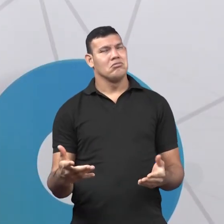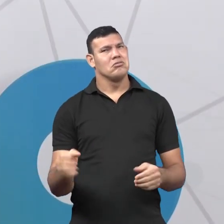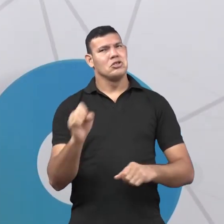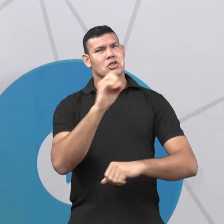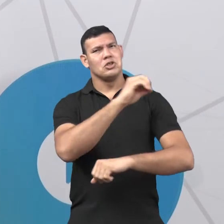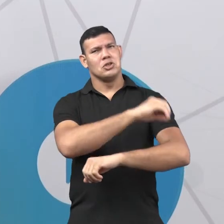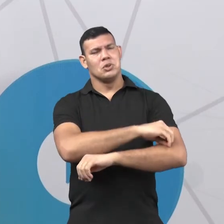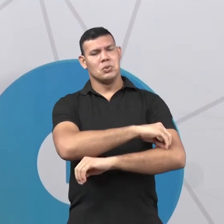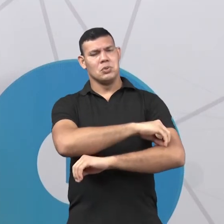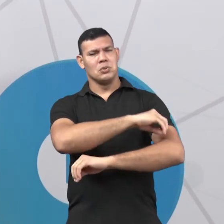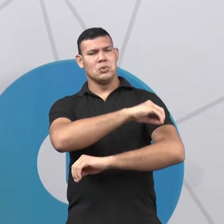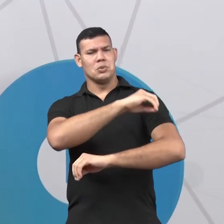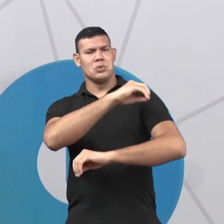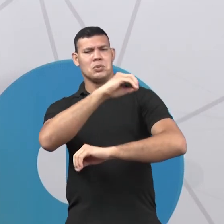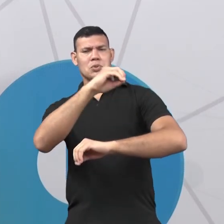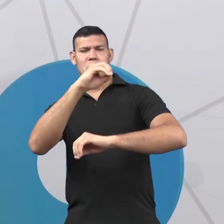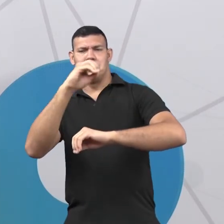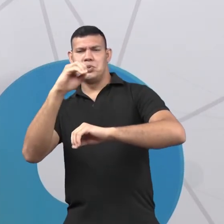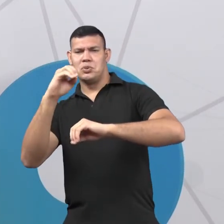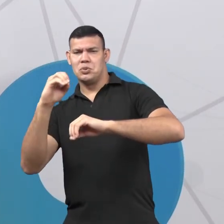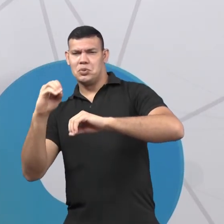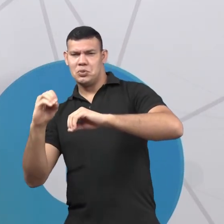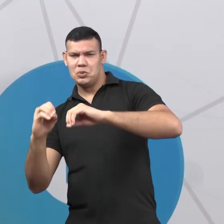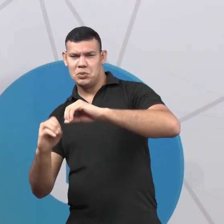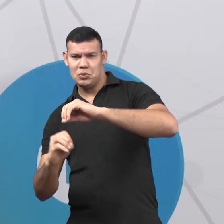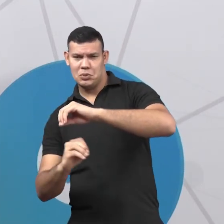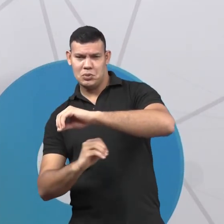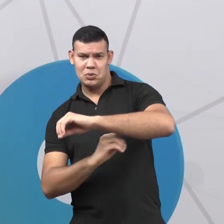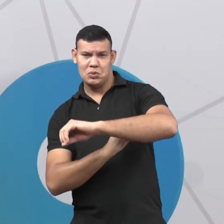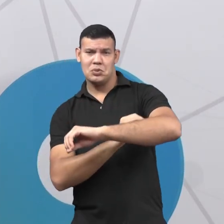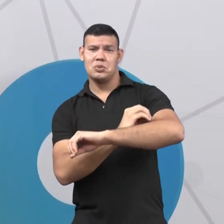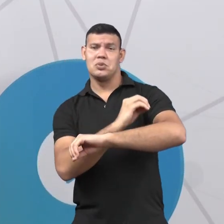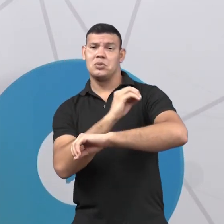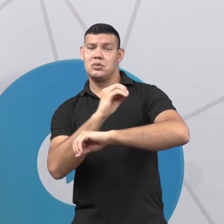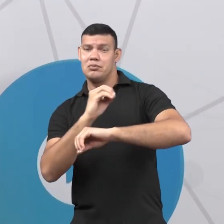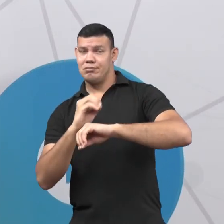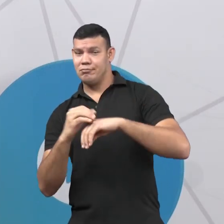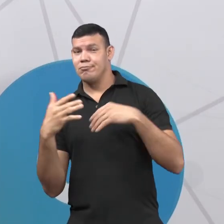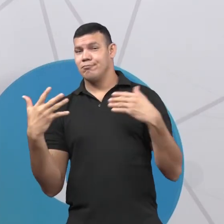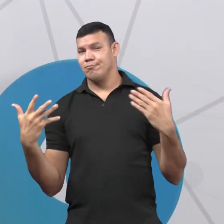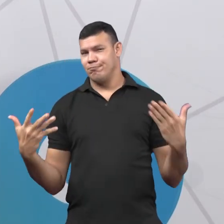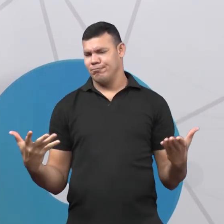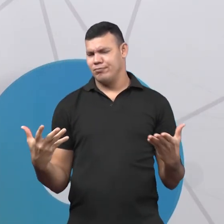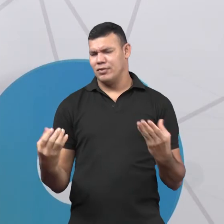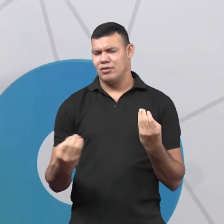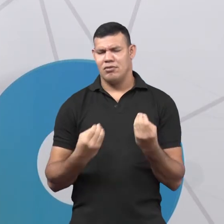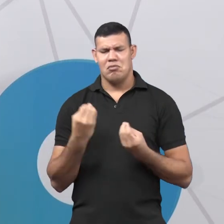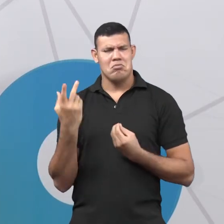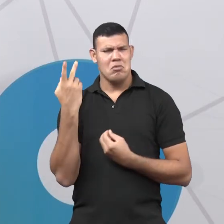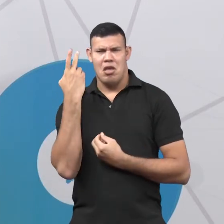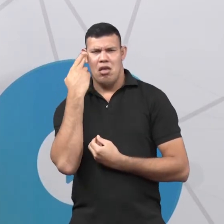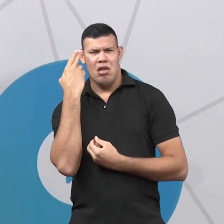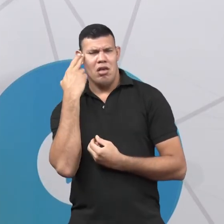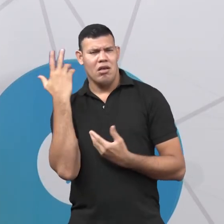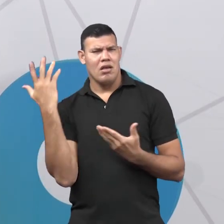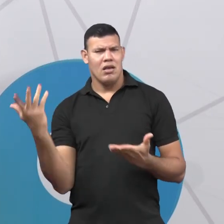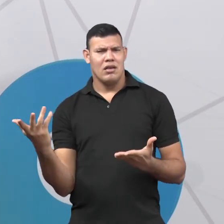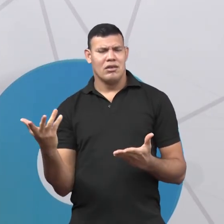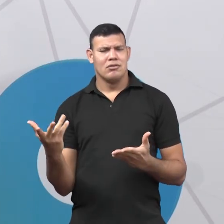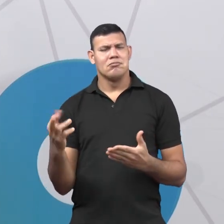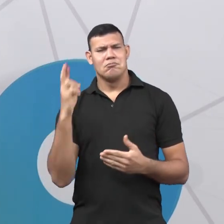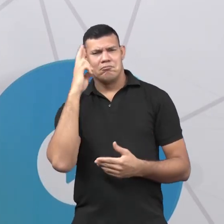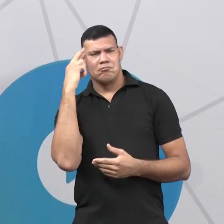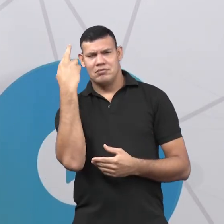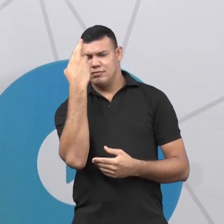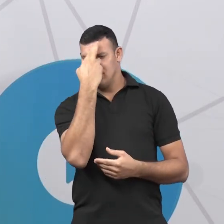Então, demanda muito tempo para que isso aconteça. E isso acontece também de forma natural. Vocês viram que toda essa história